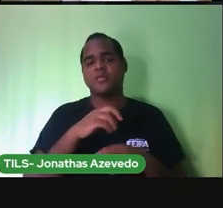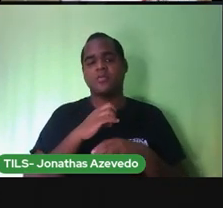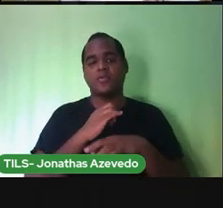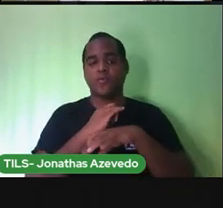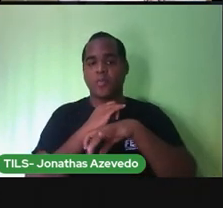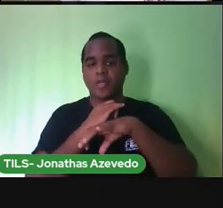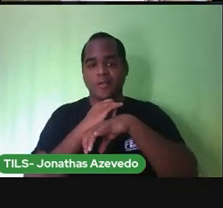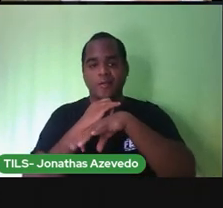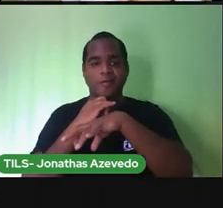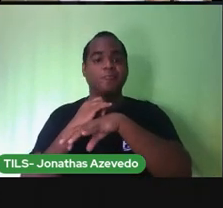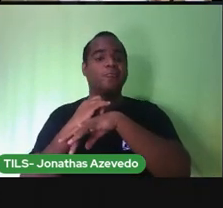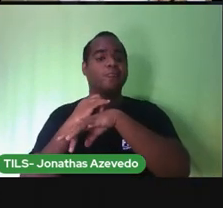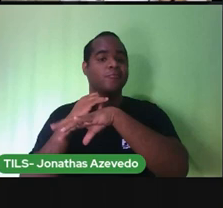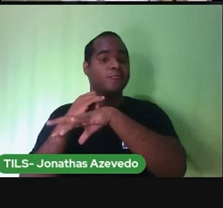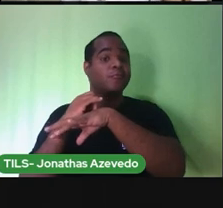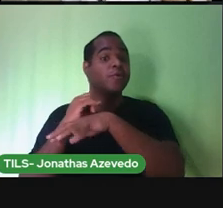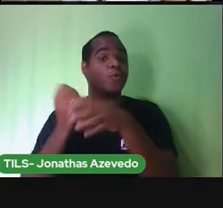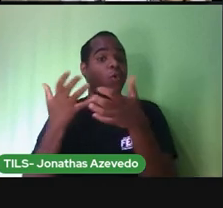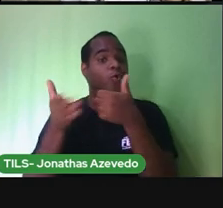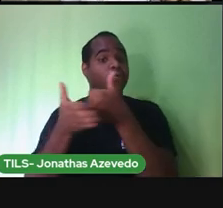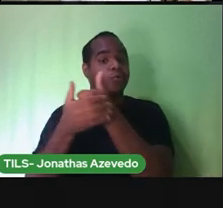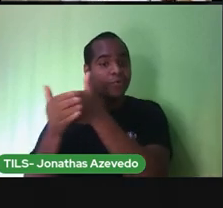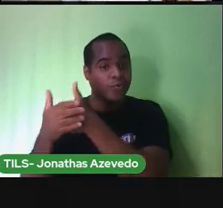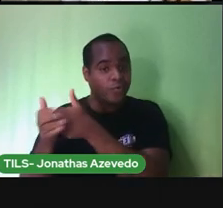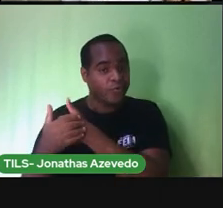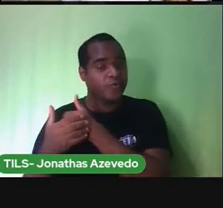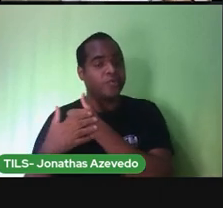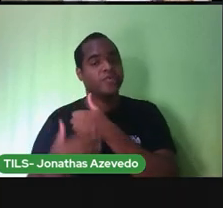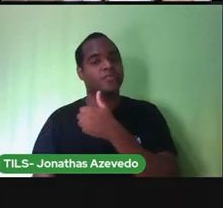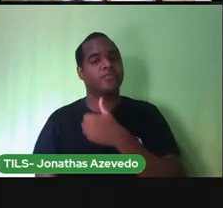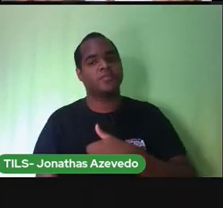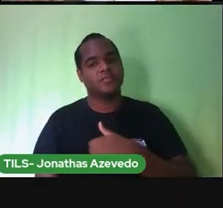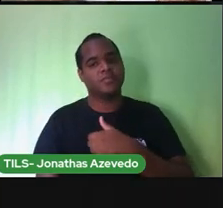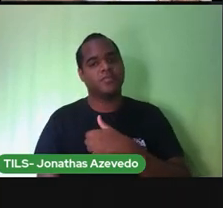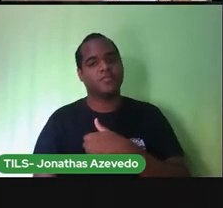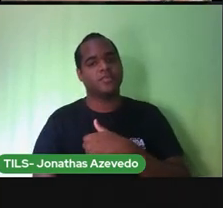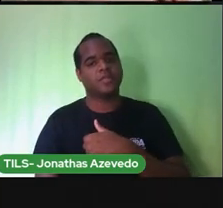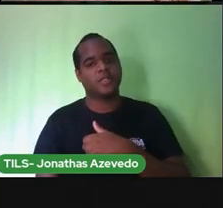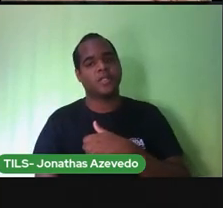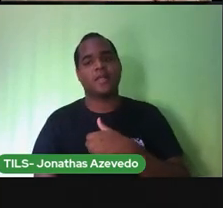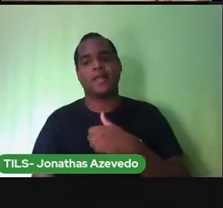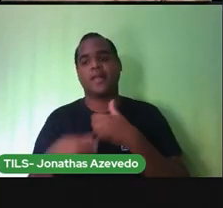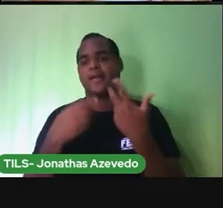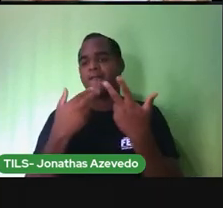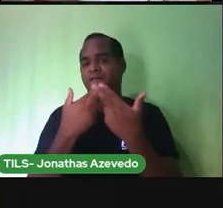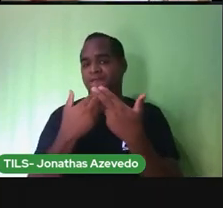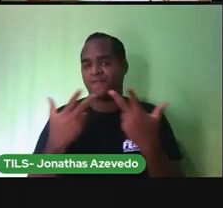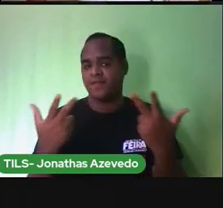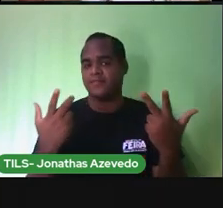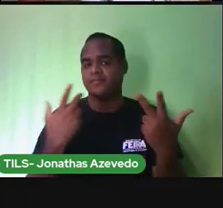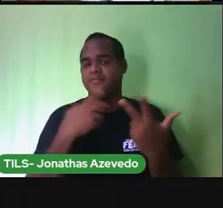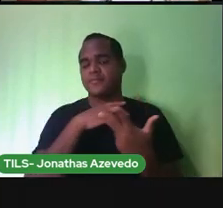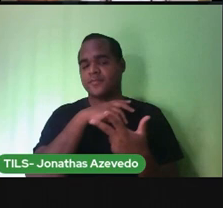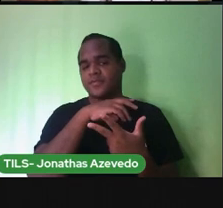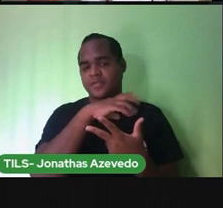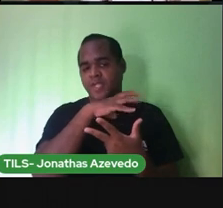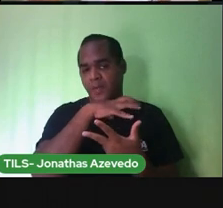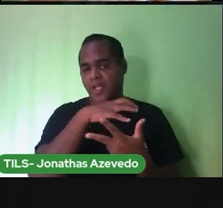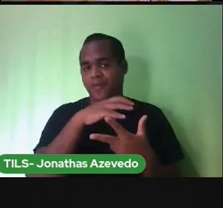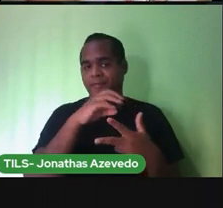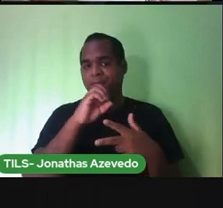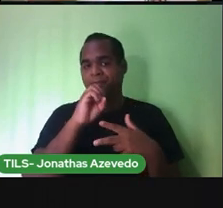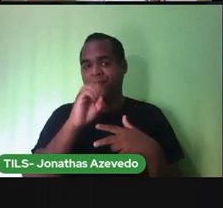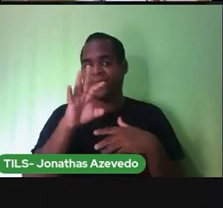escorpião porque ele gosta de ficar em entulhos então esses animais eles vão fugir para algum lugar